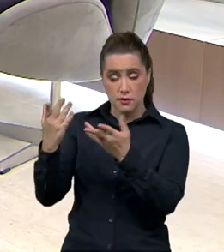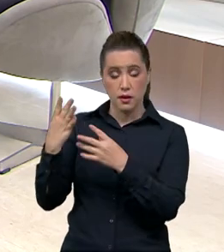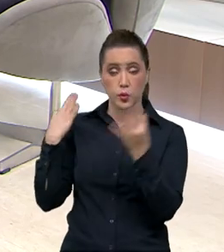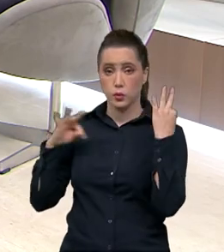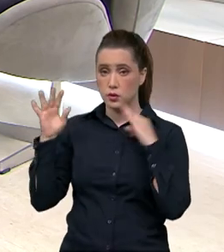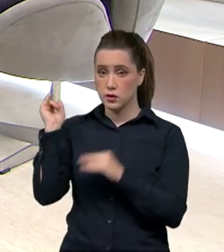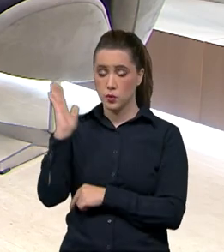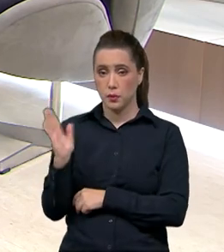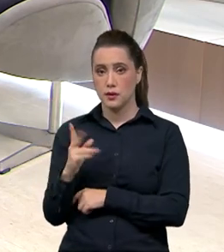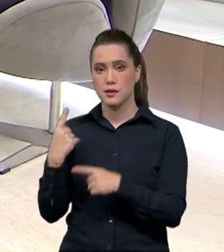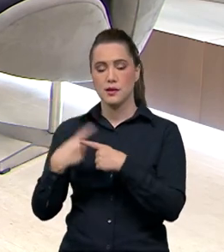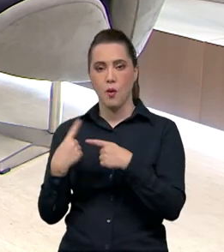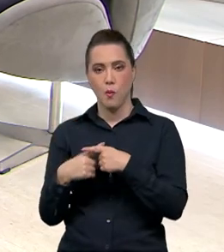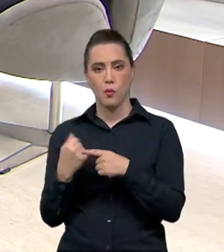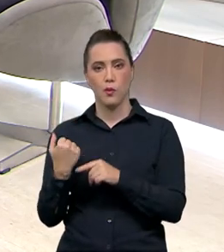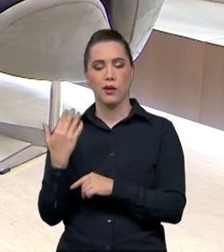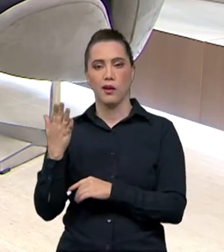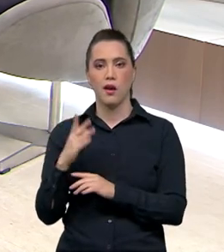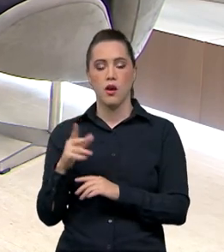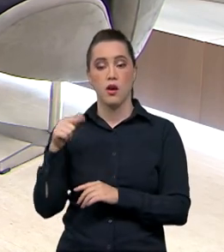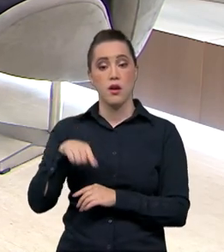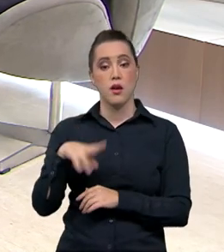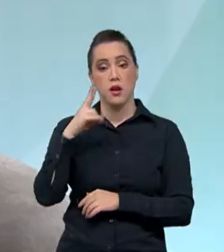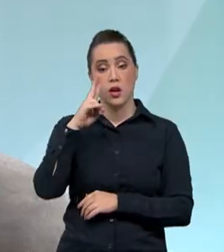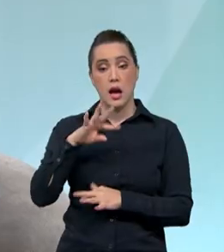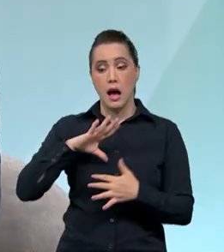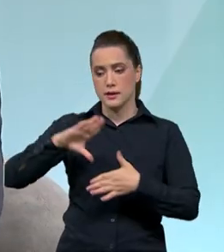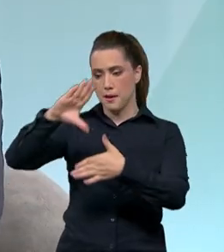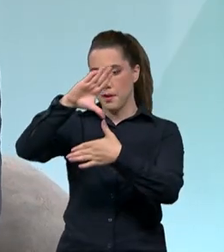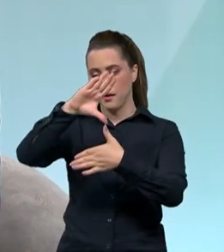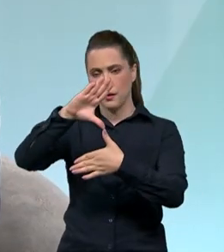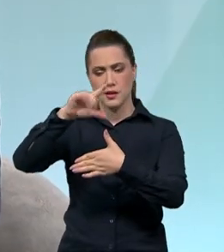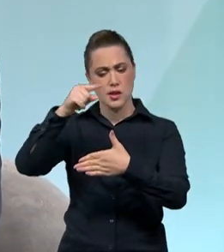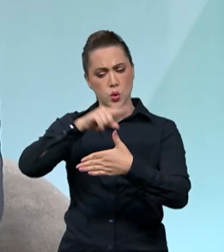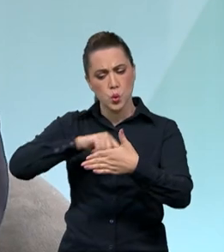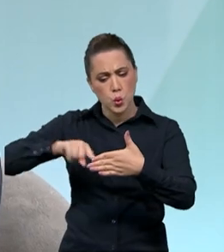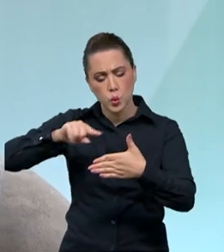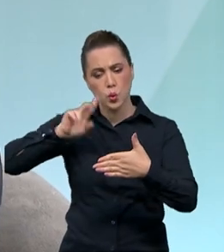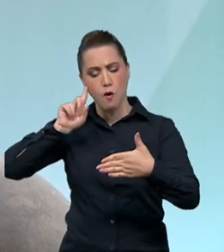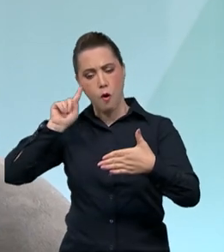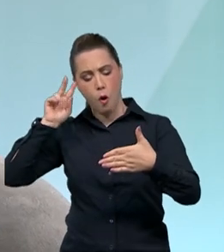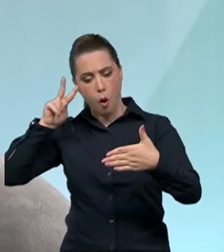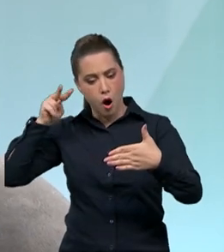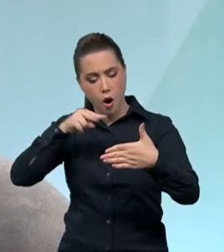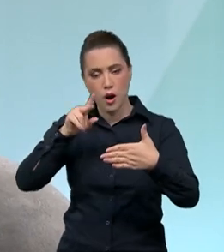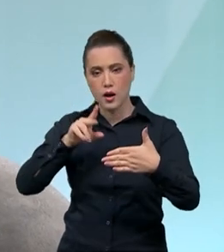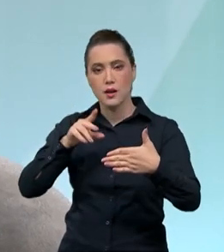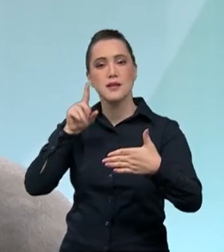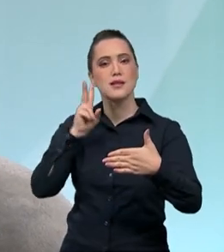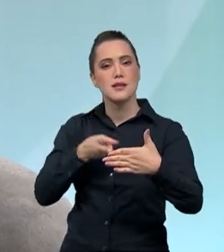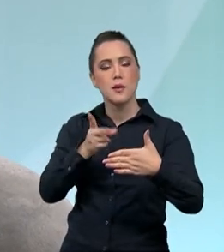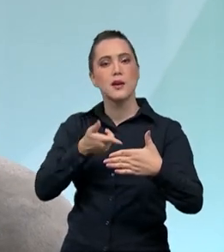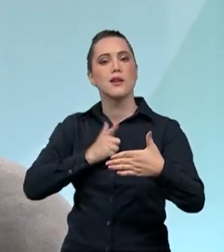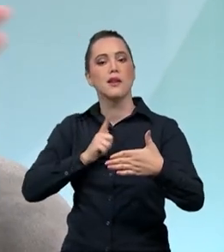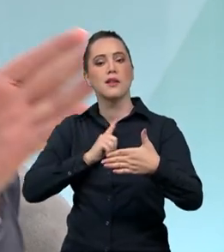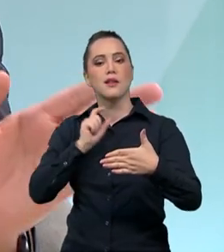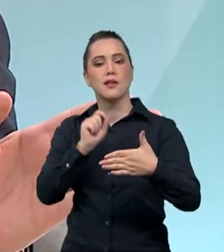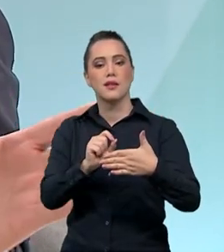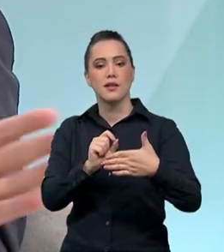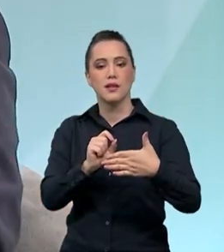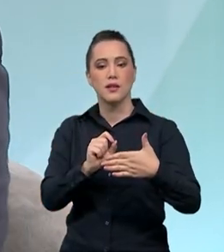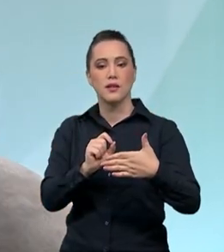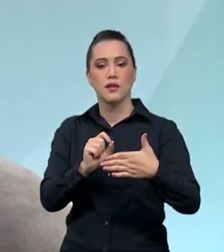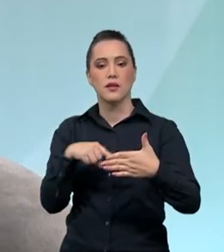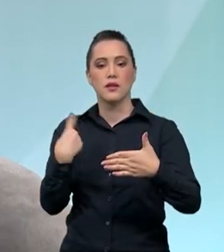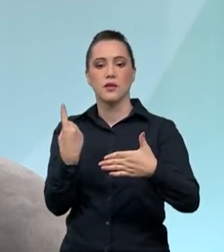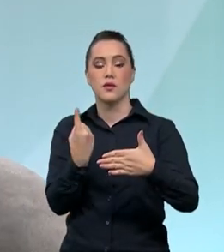internacional das Américas aqui para o Brasil. Então, assim, ontem nós tivemos, perdão, nesses dias,